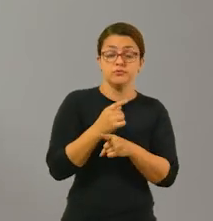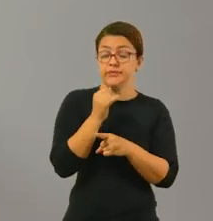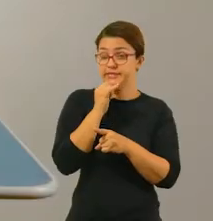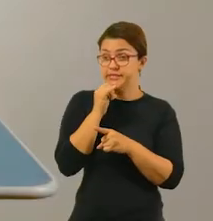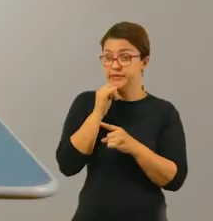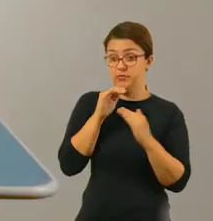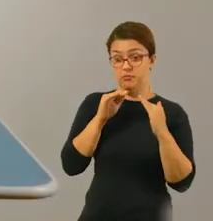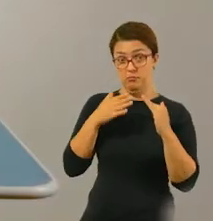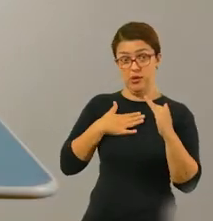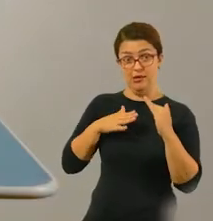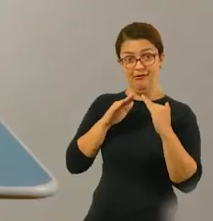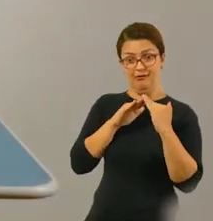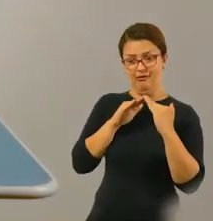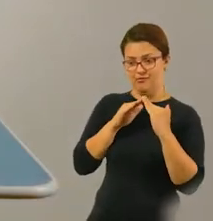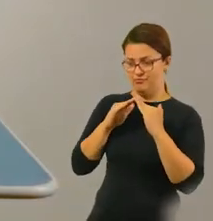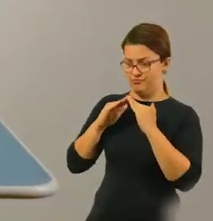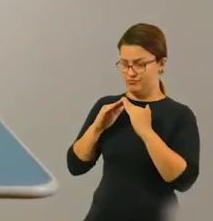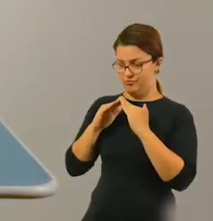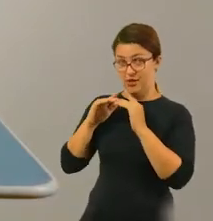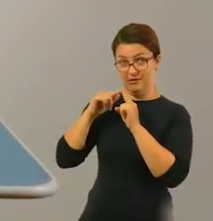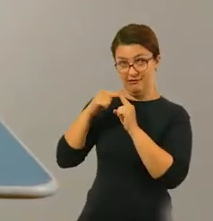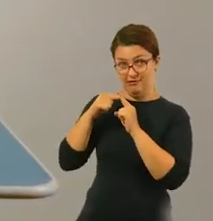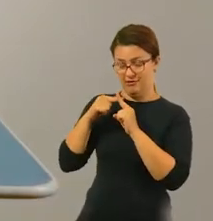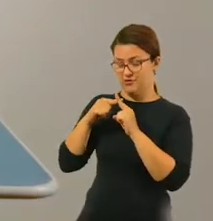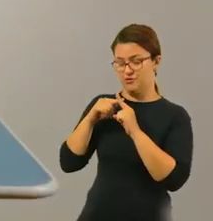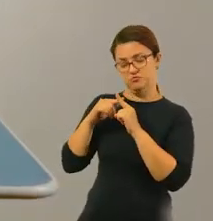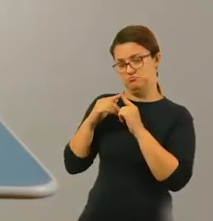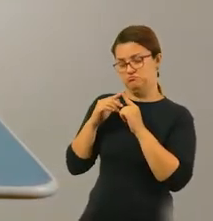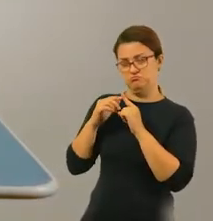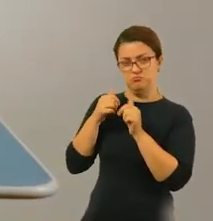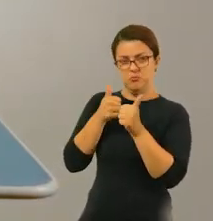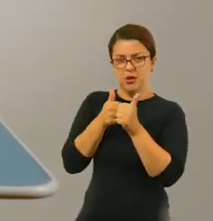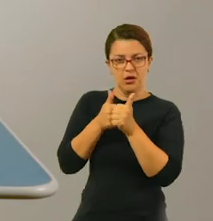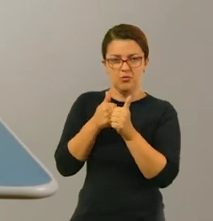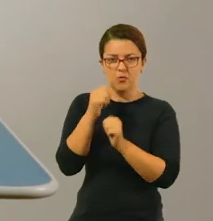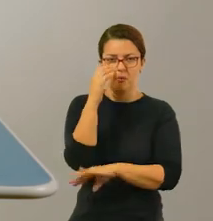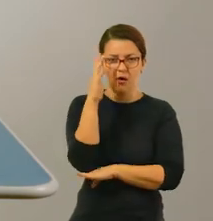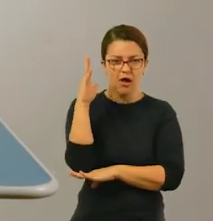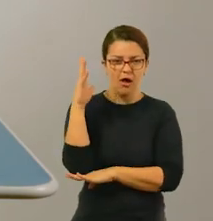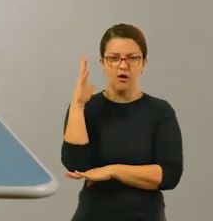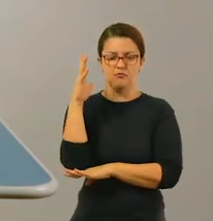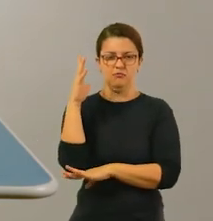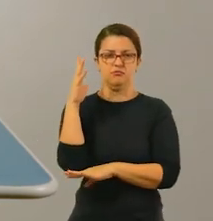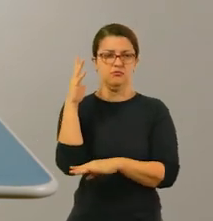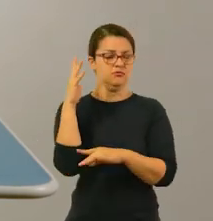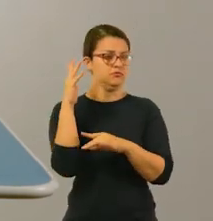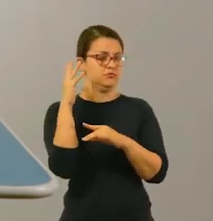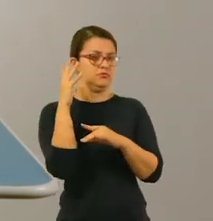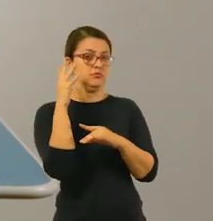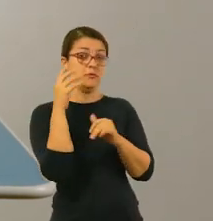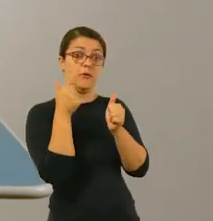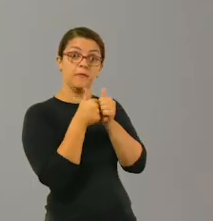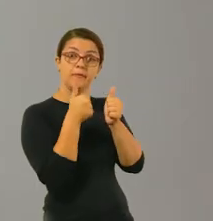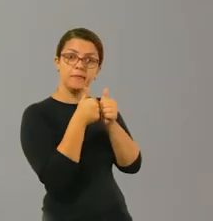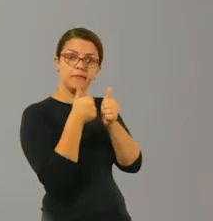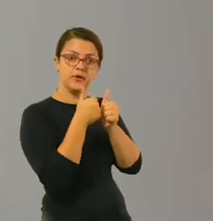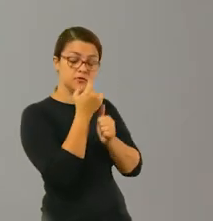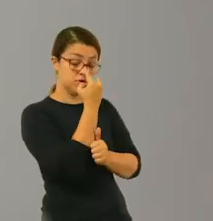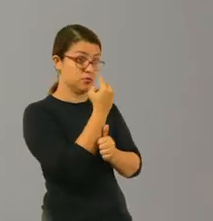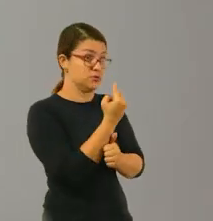Pode ser um monumento, uma igreja, uma árvore, algo que chame a atenção.